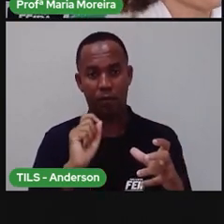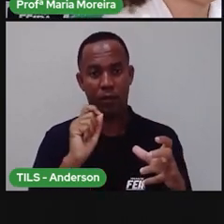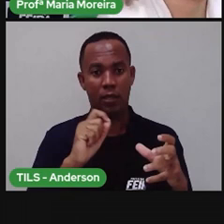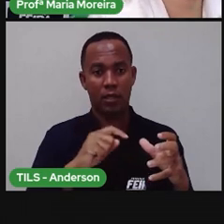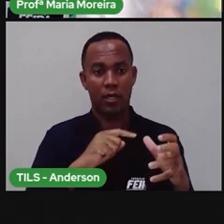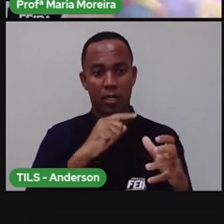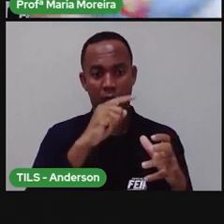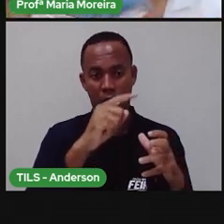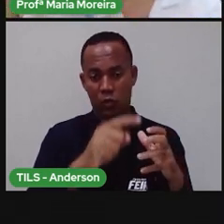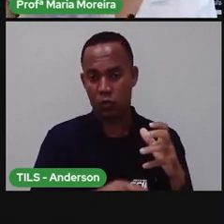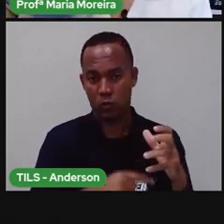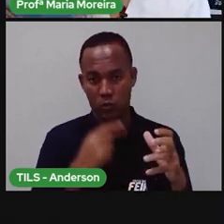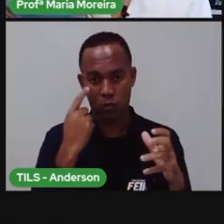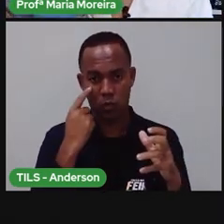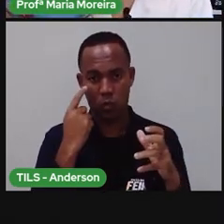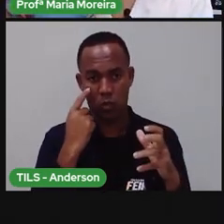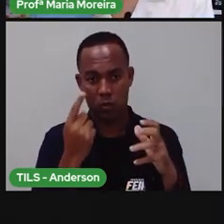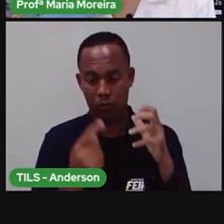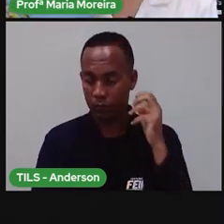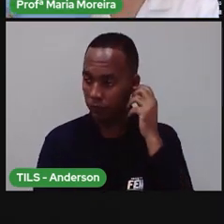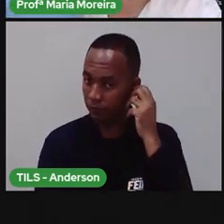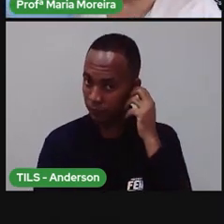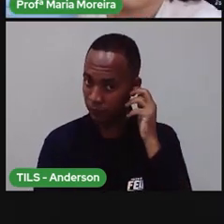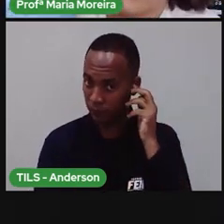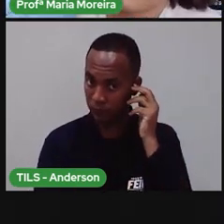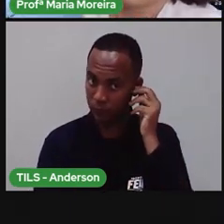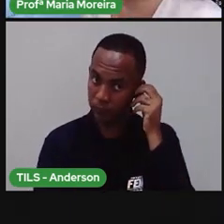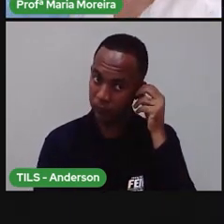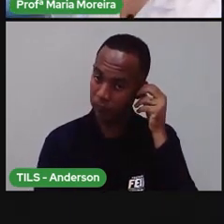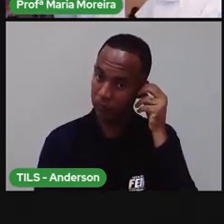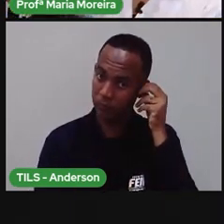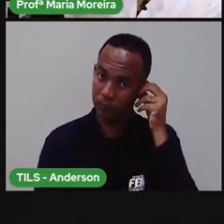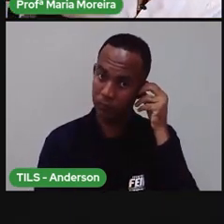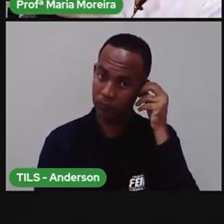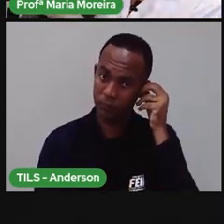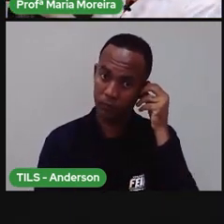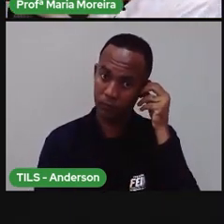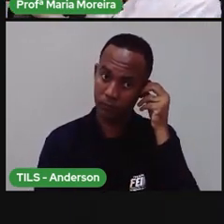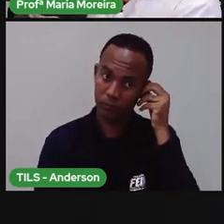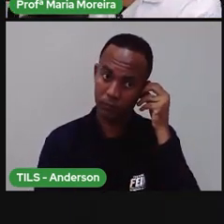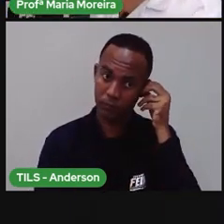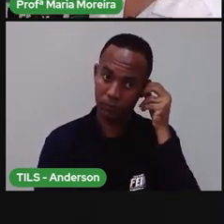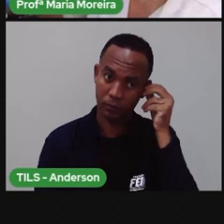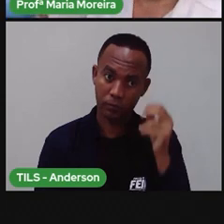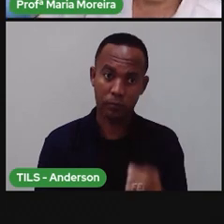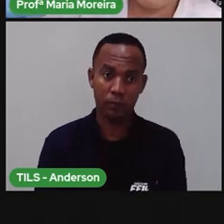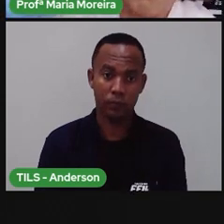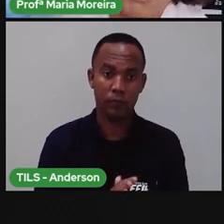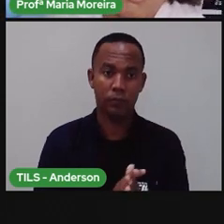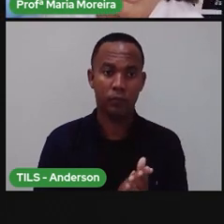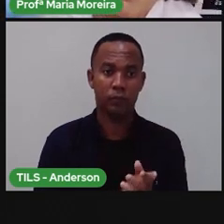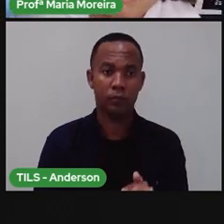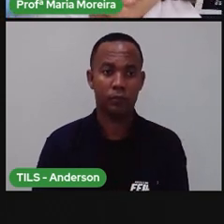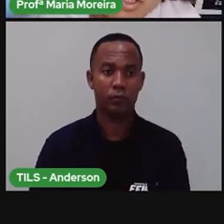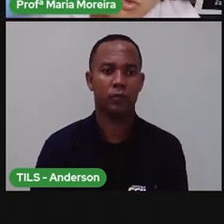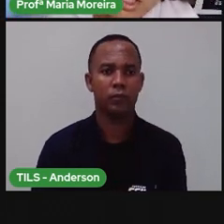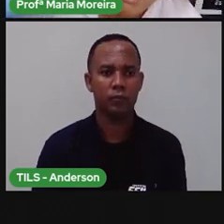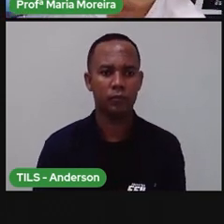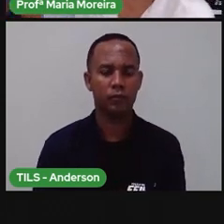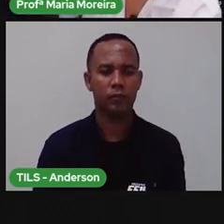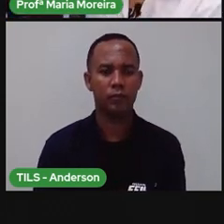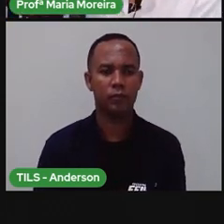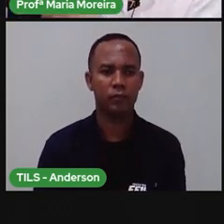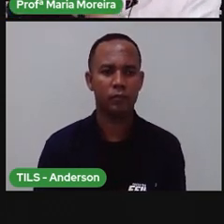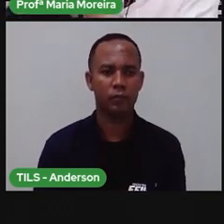eixo. A Pró vai trazer um amigo dela dessa semana. Várias vezes veio aqui. A Pró vai até afastar um pouquinho aqui, que para vocês